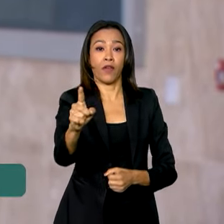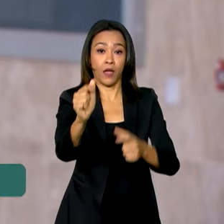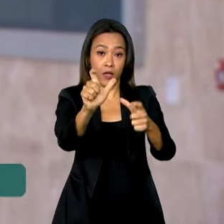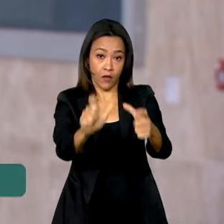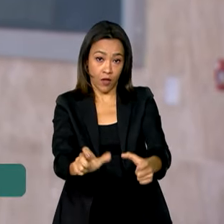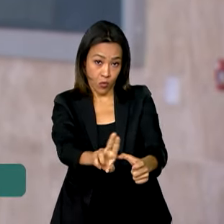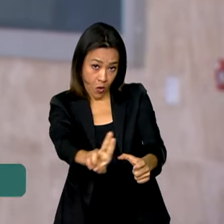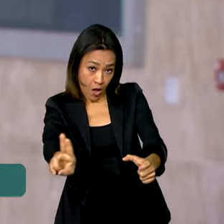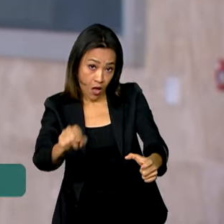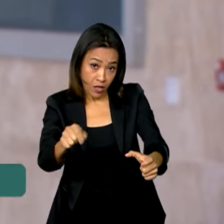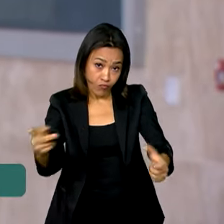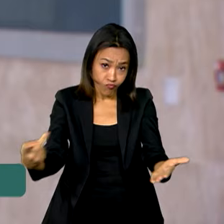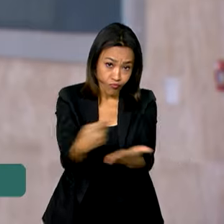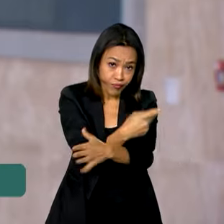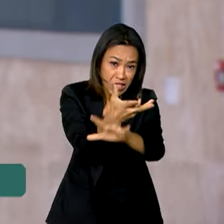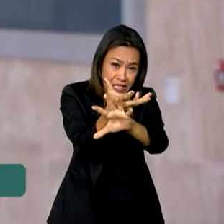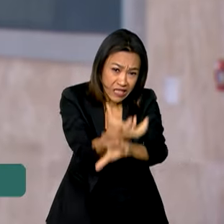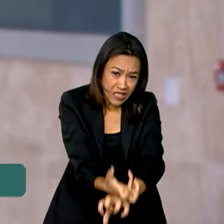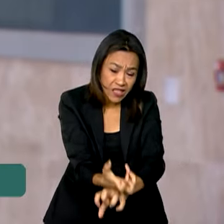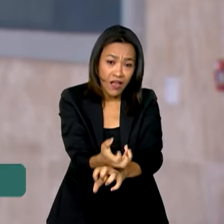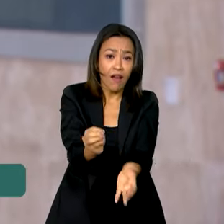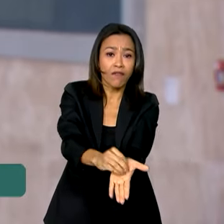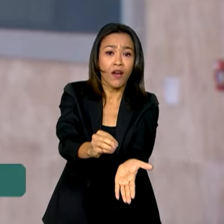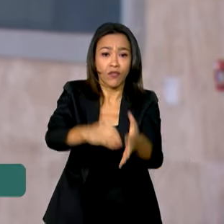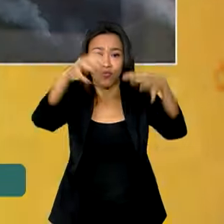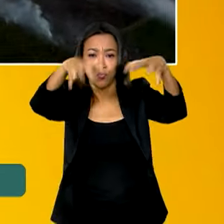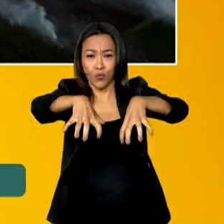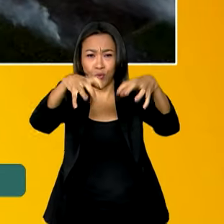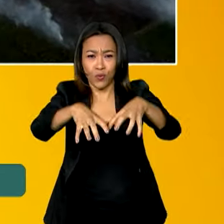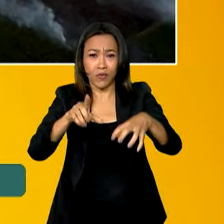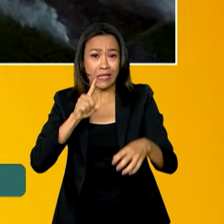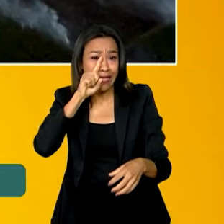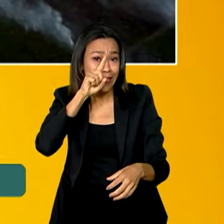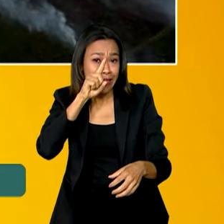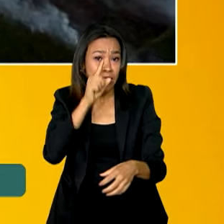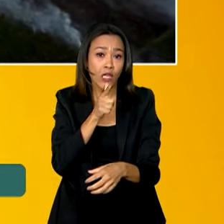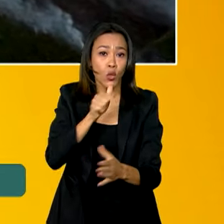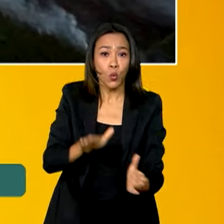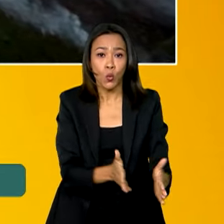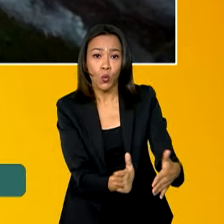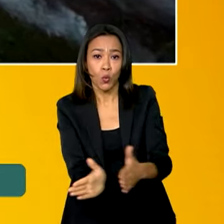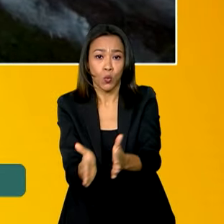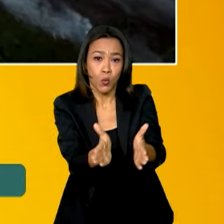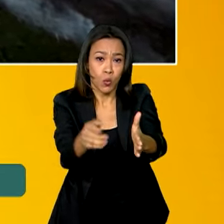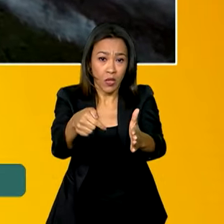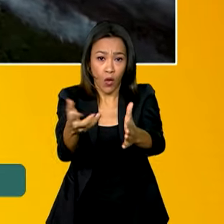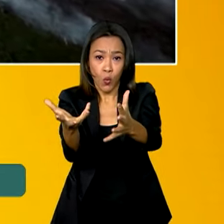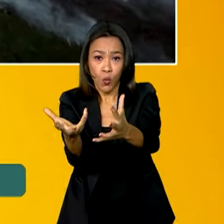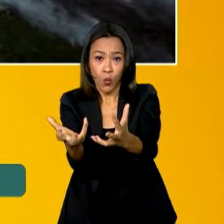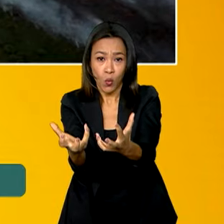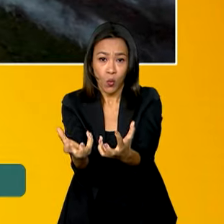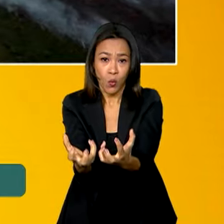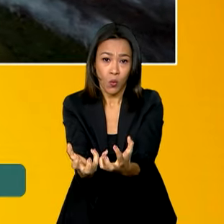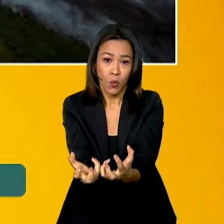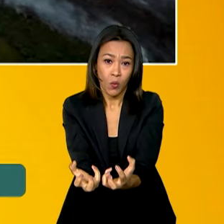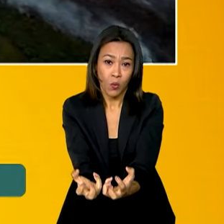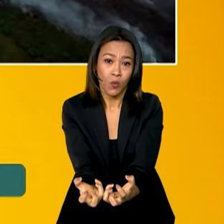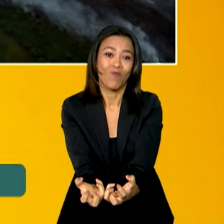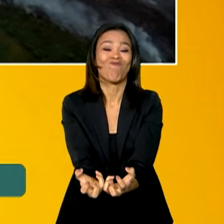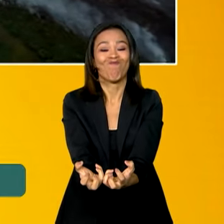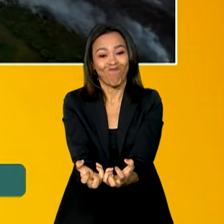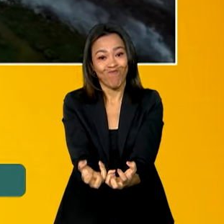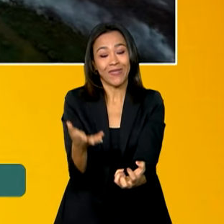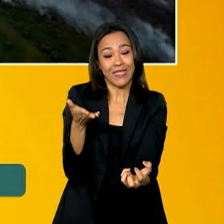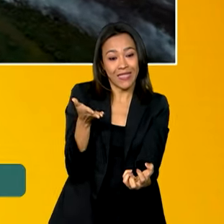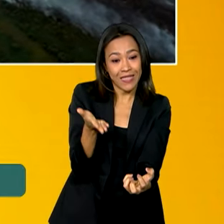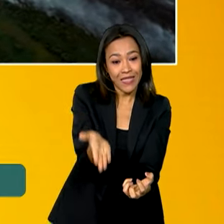seca. A falta de chuva agrava a situação dos rios da região norte, que enfrenta uma estiagem persistente. E a